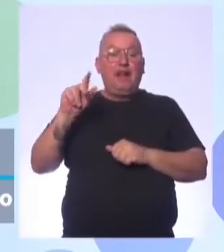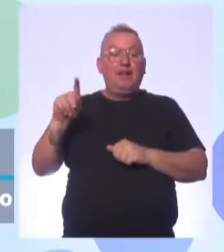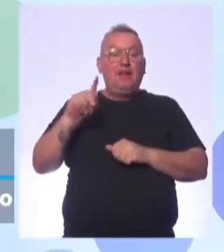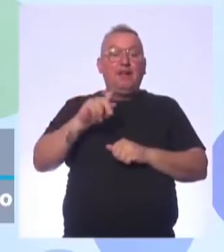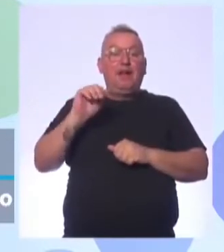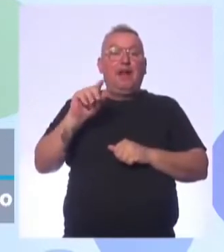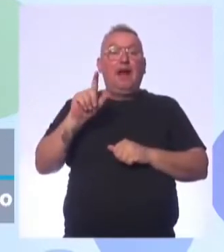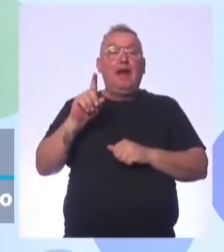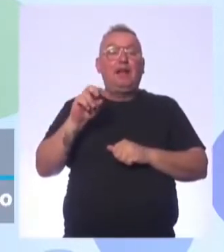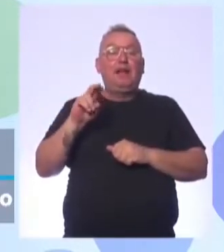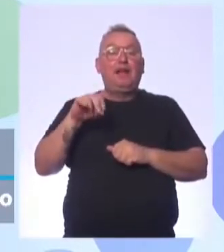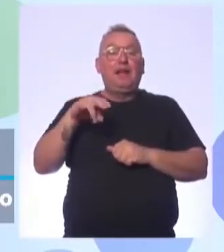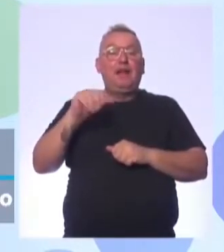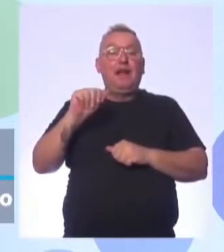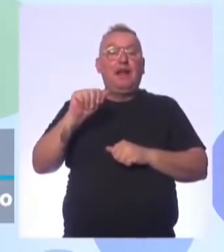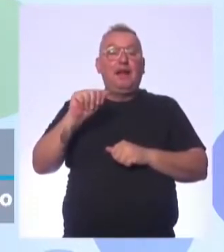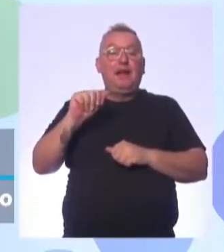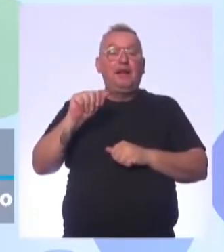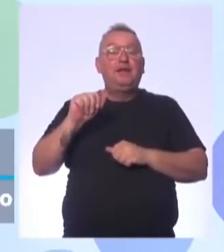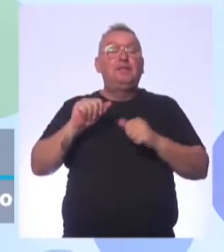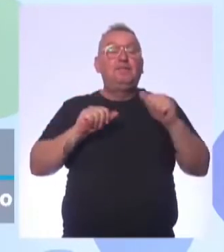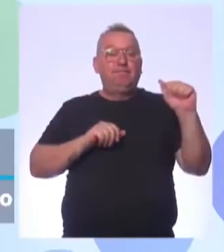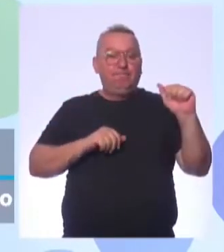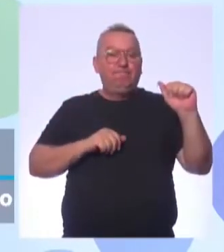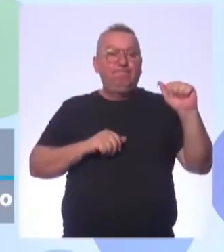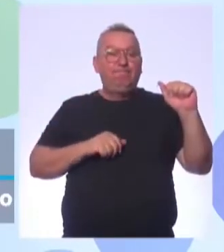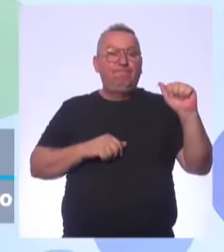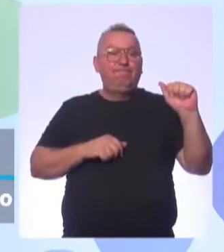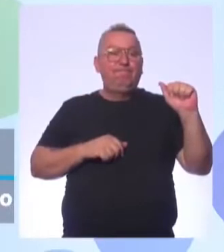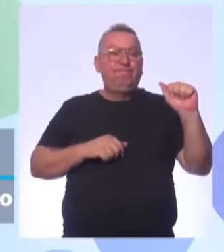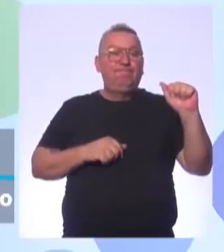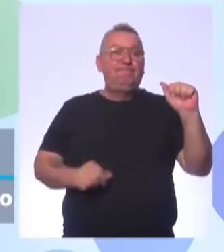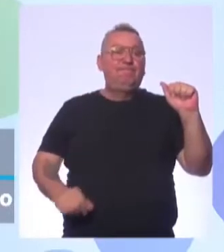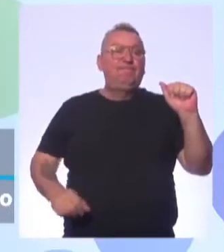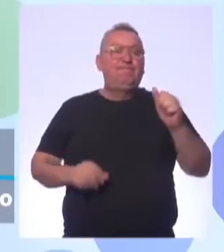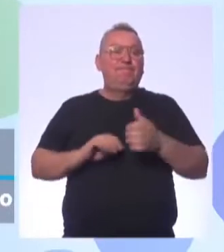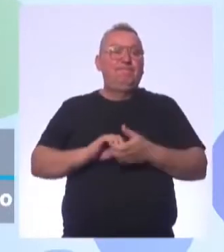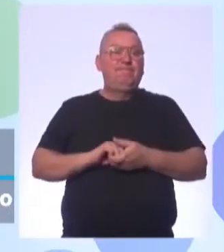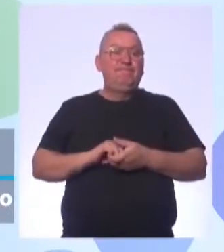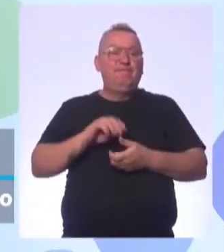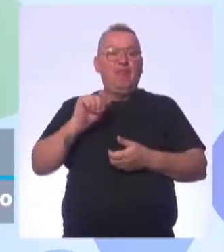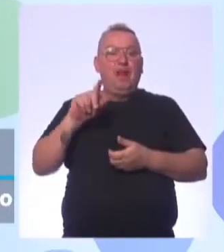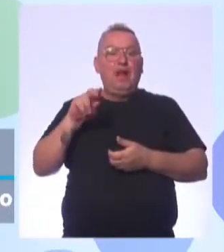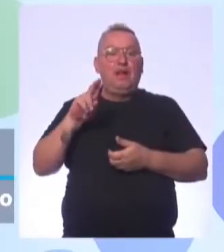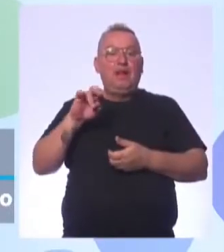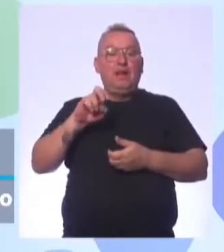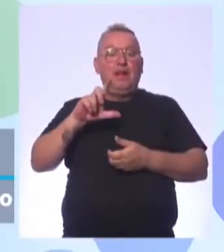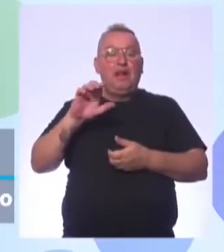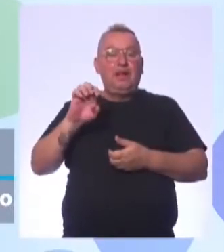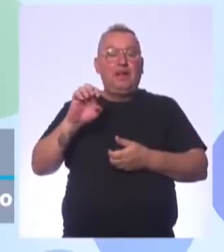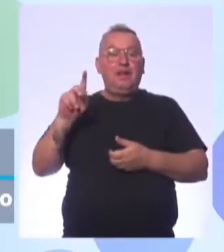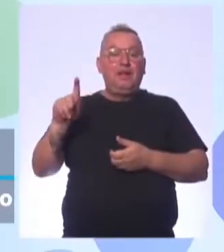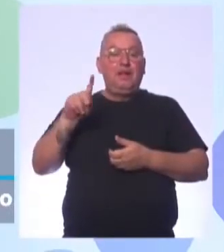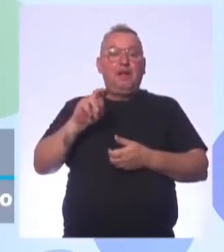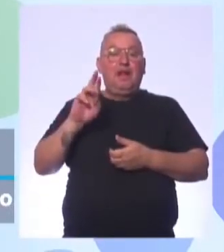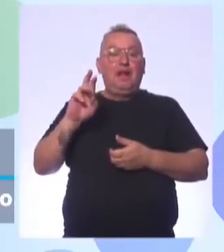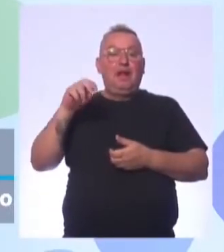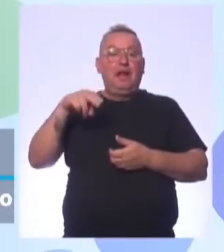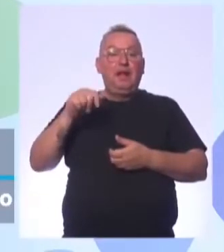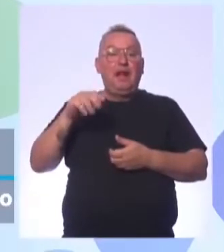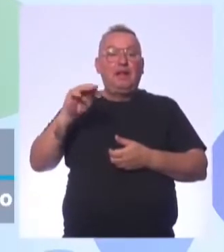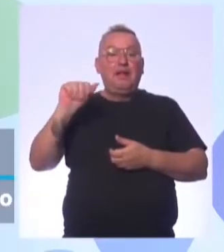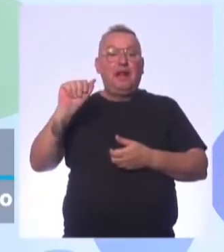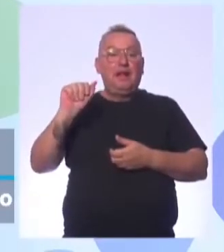Adriana, esporte de marca. Marca Adriele, da professora Renata.